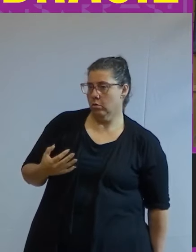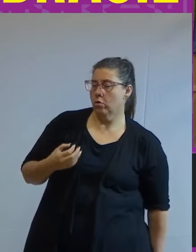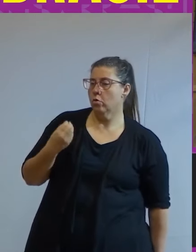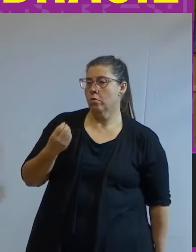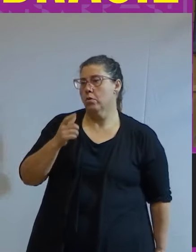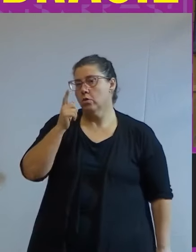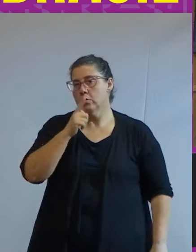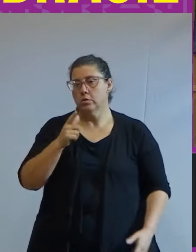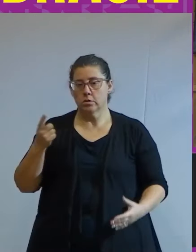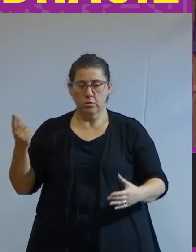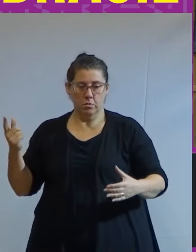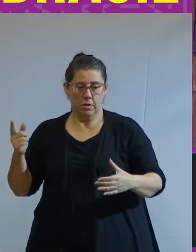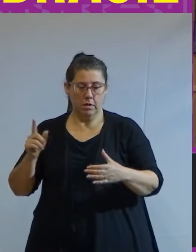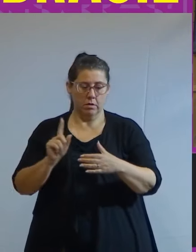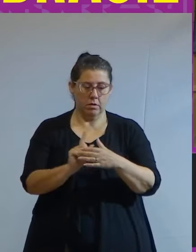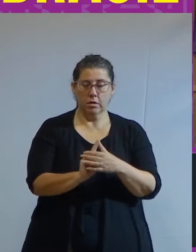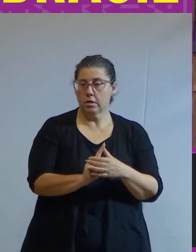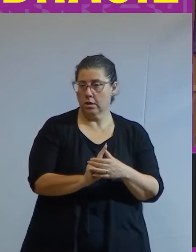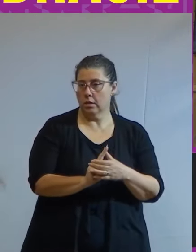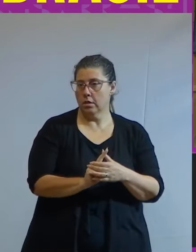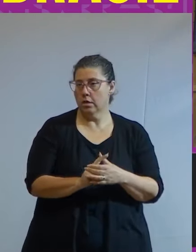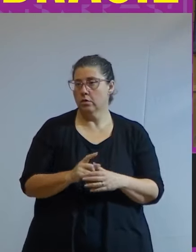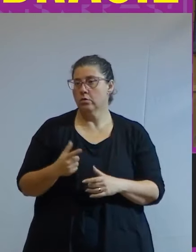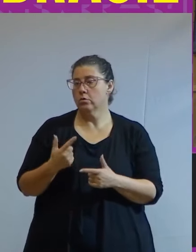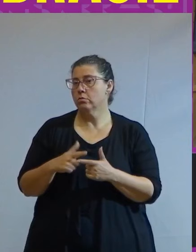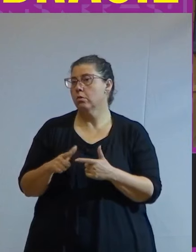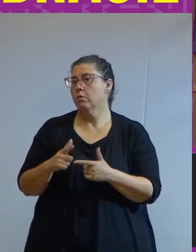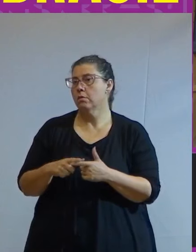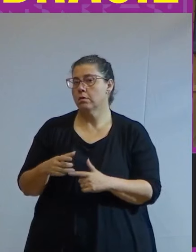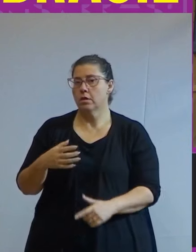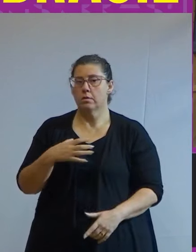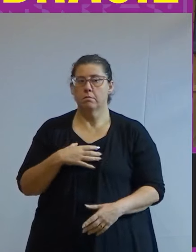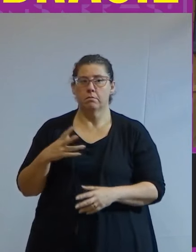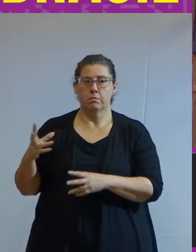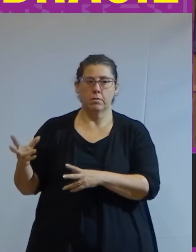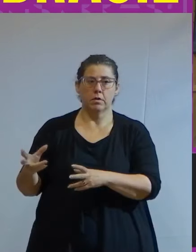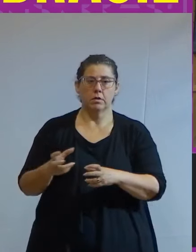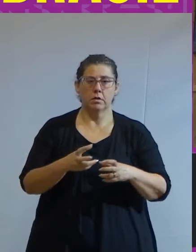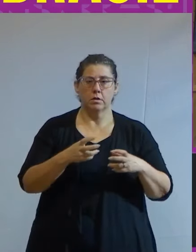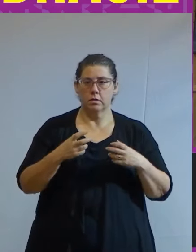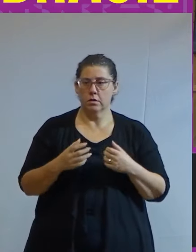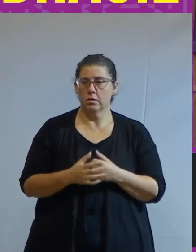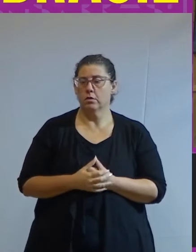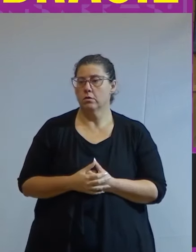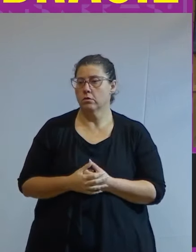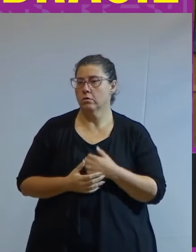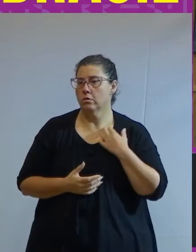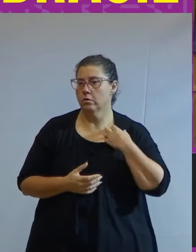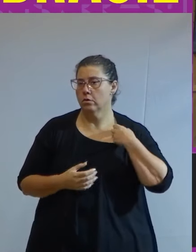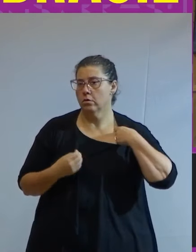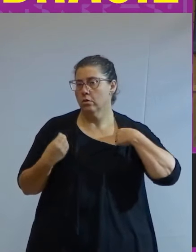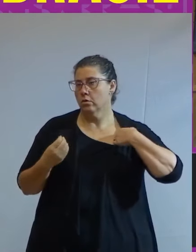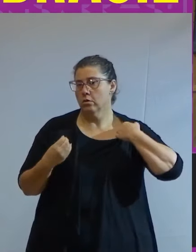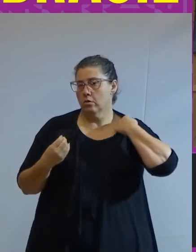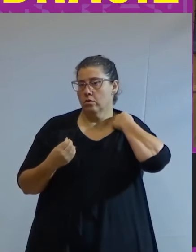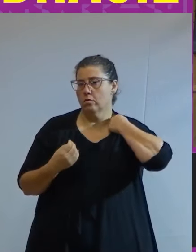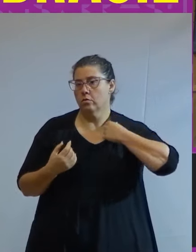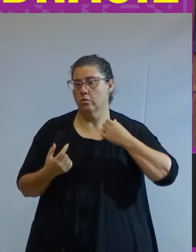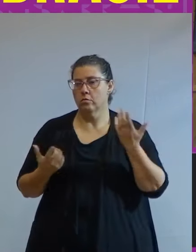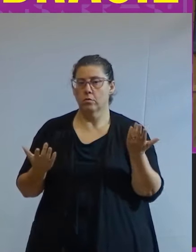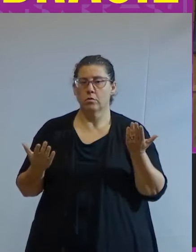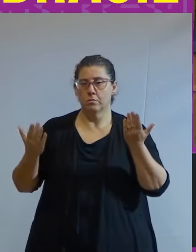ingressar na universidade as dificuldades pelas quais ela passou e como que foi lidar com o